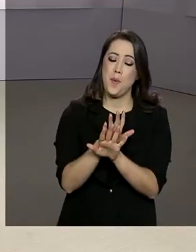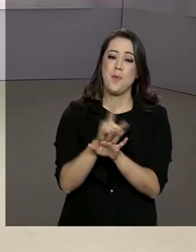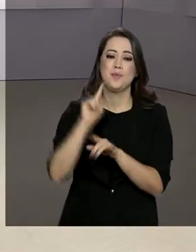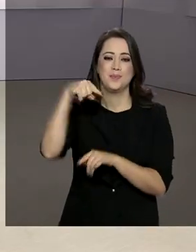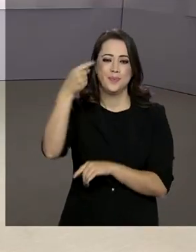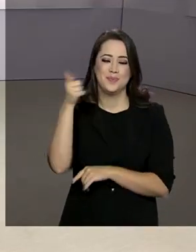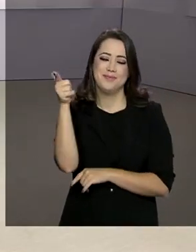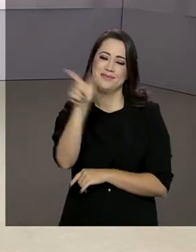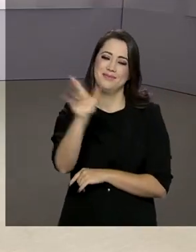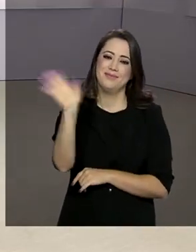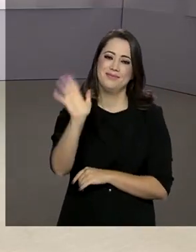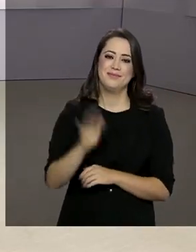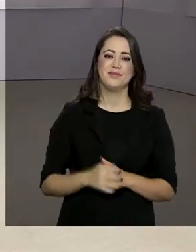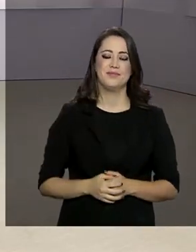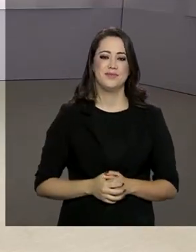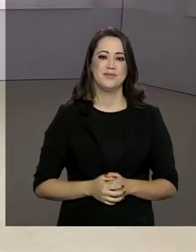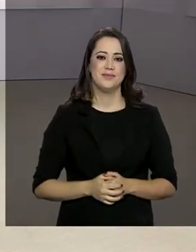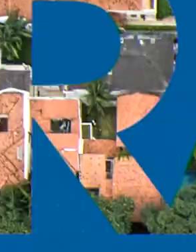vemos na próxima edição. Até lá!